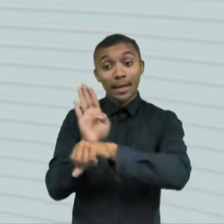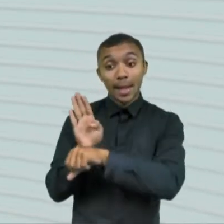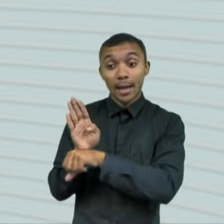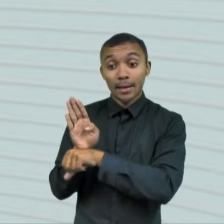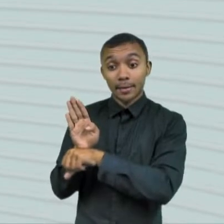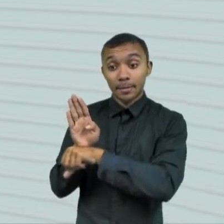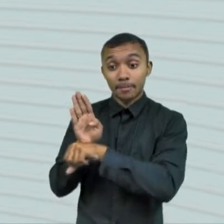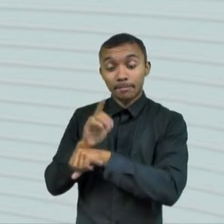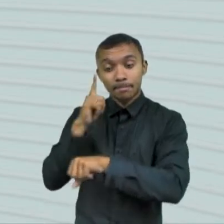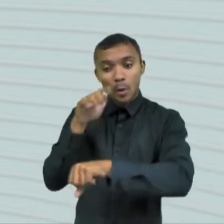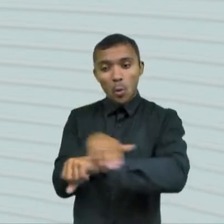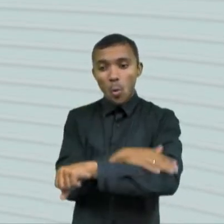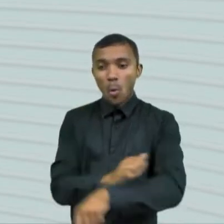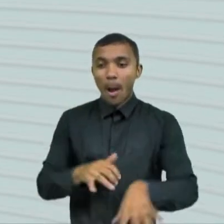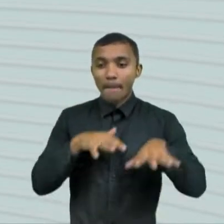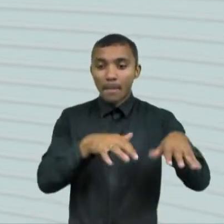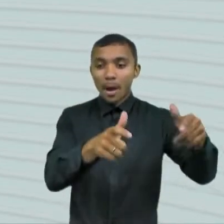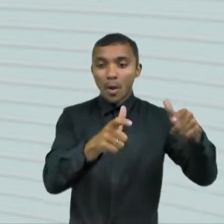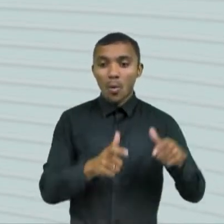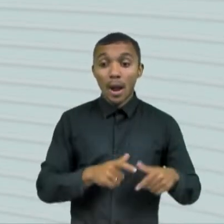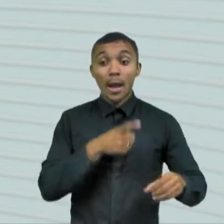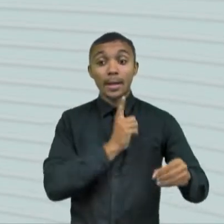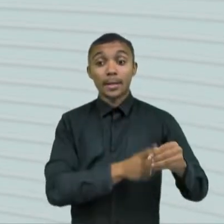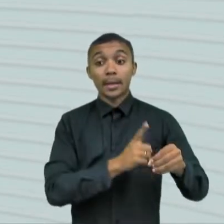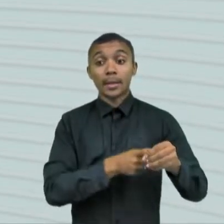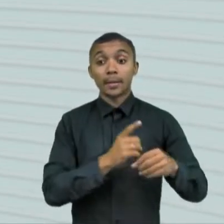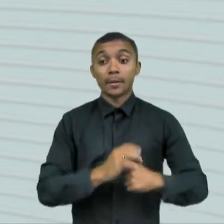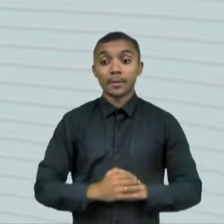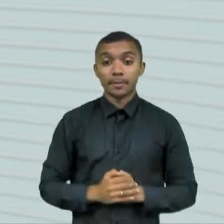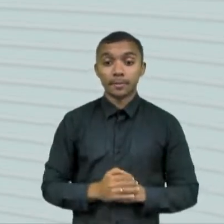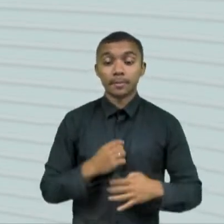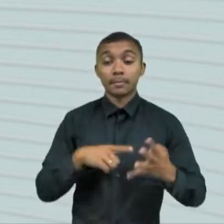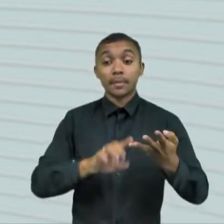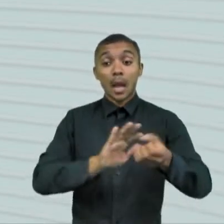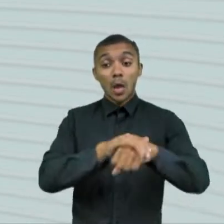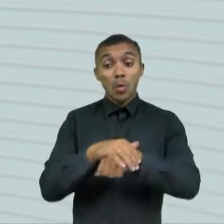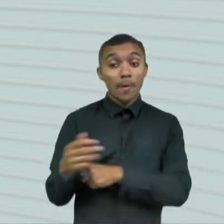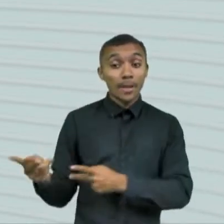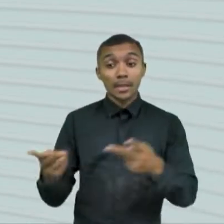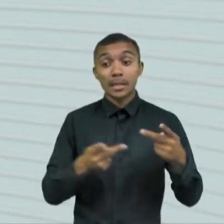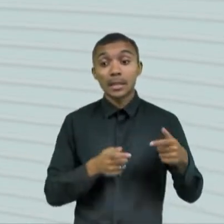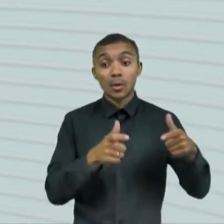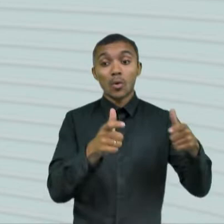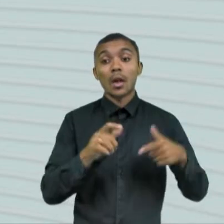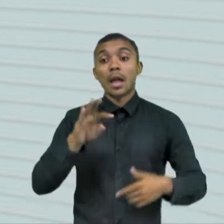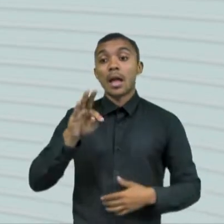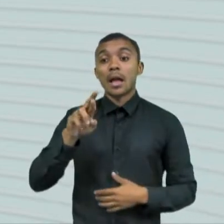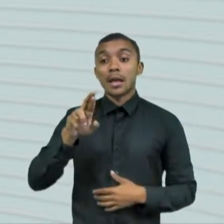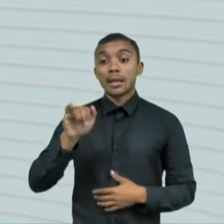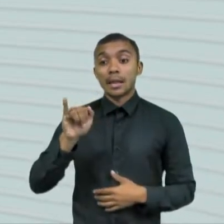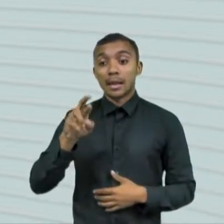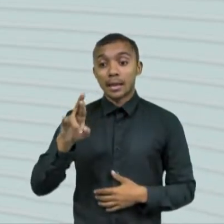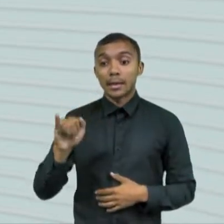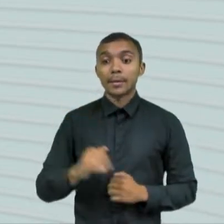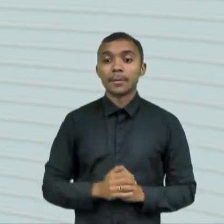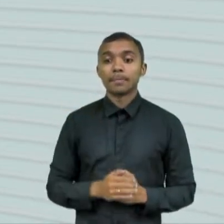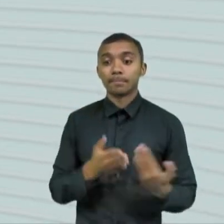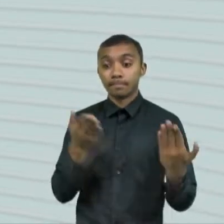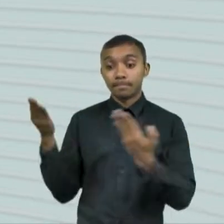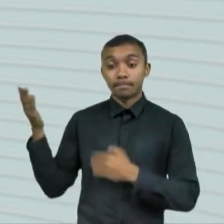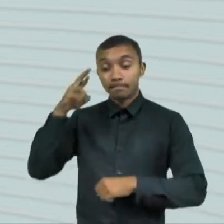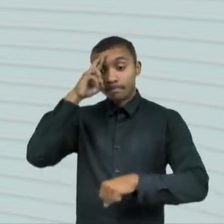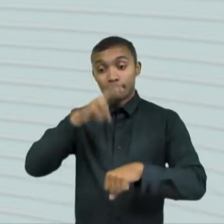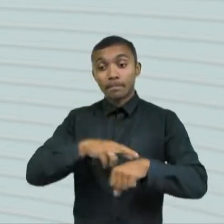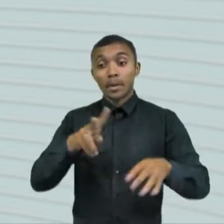faz carreata em Paracuru. E à noite, visita a cidade de Trairi. Roberto Claudio, candidato ao